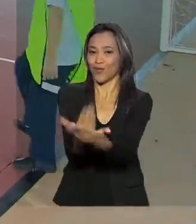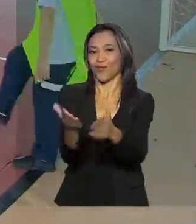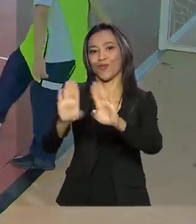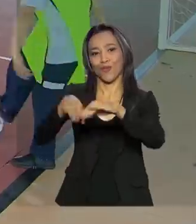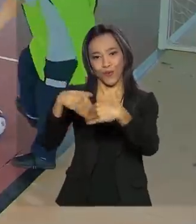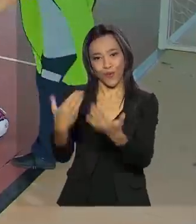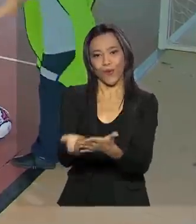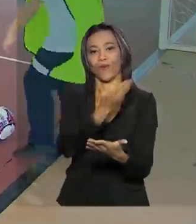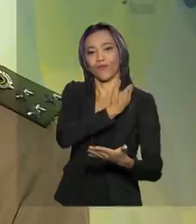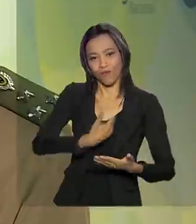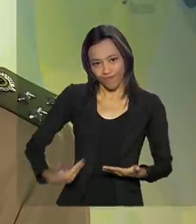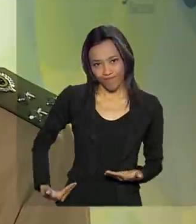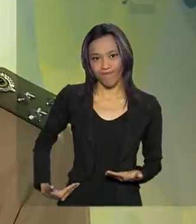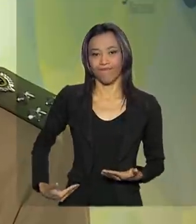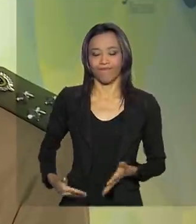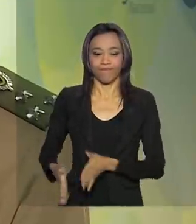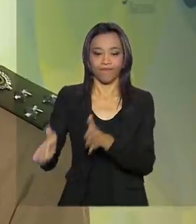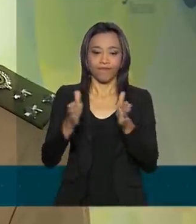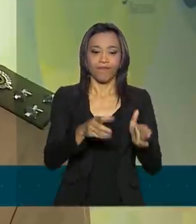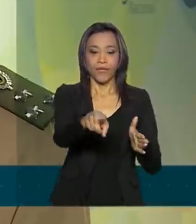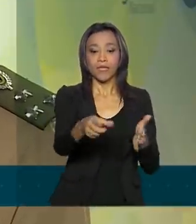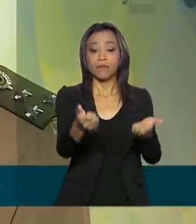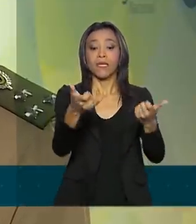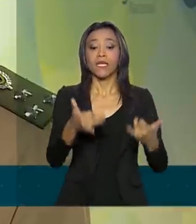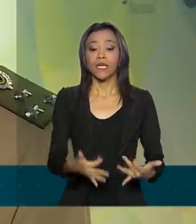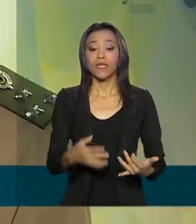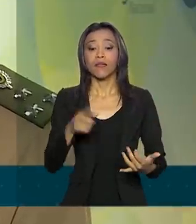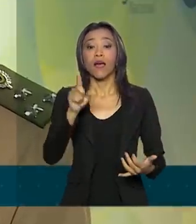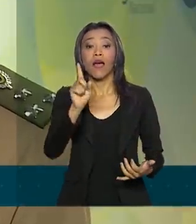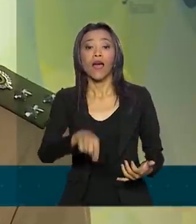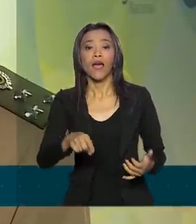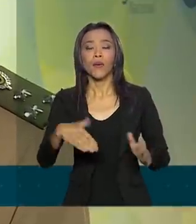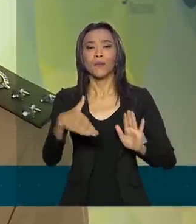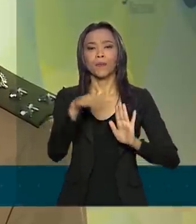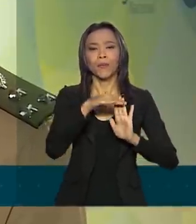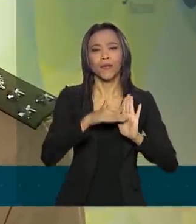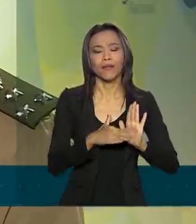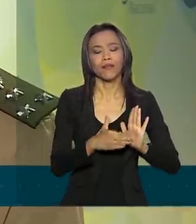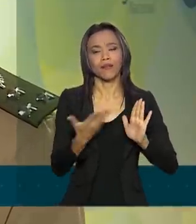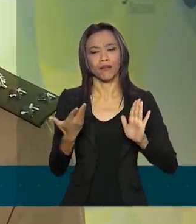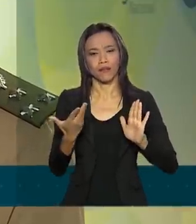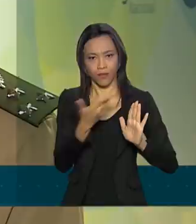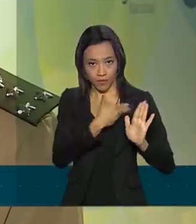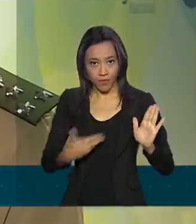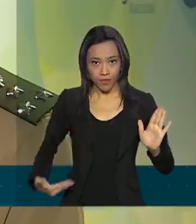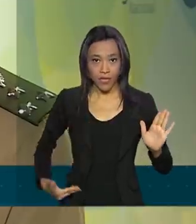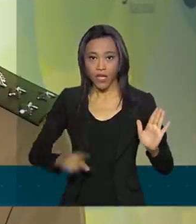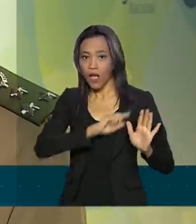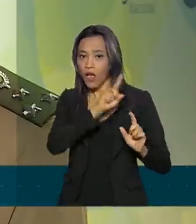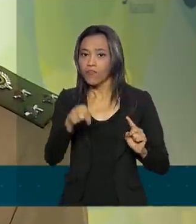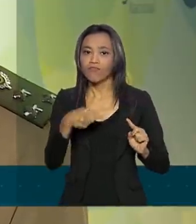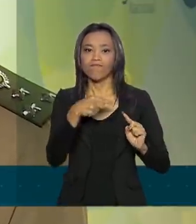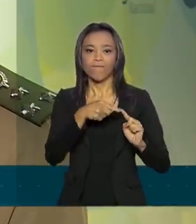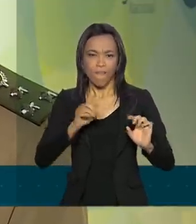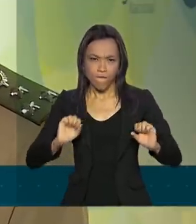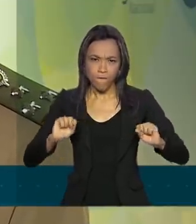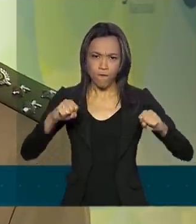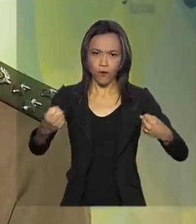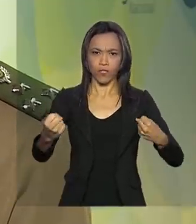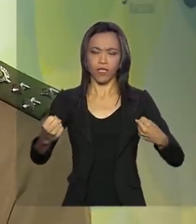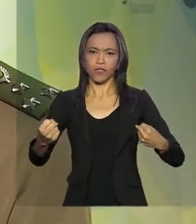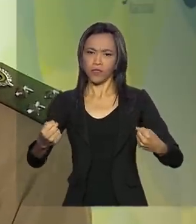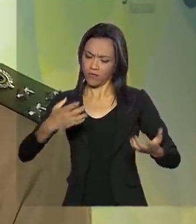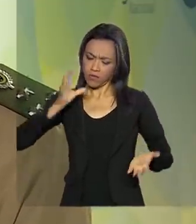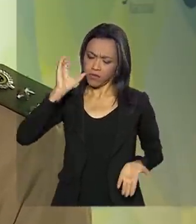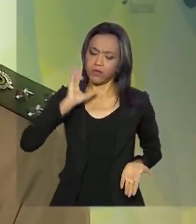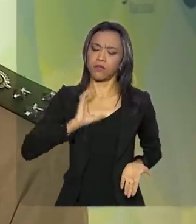escola da rede pública. É um programa que visa, de uma forma direta, fortalecer o espírito cidadão